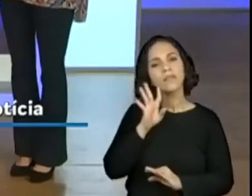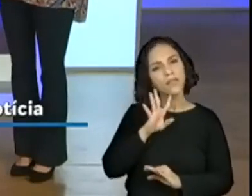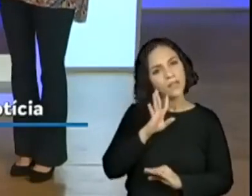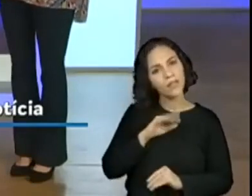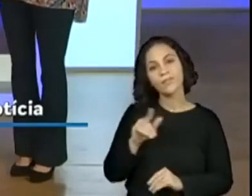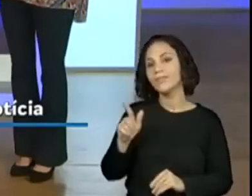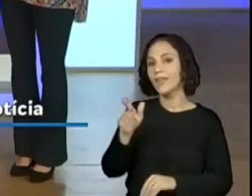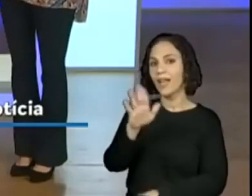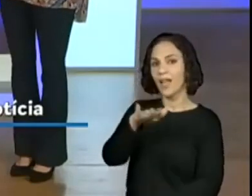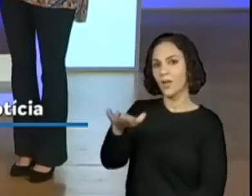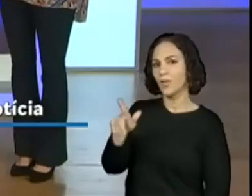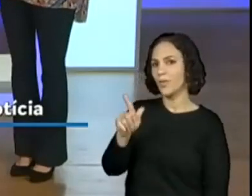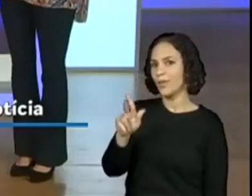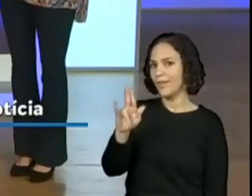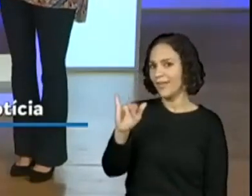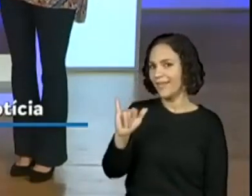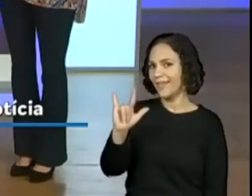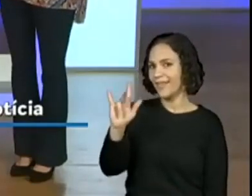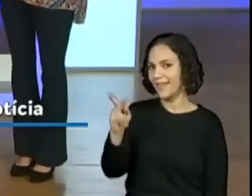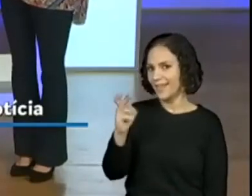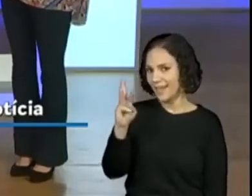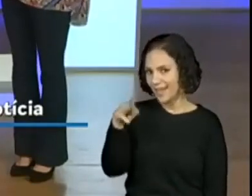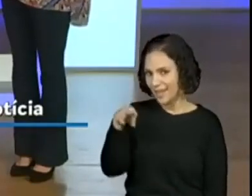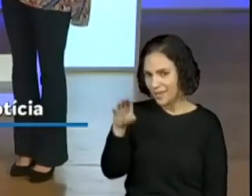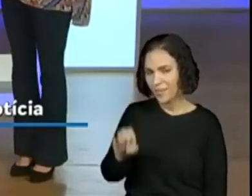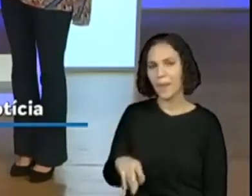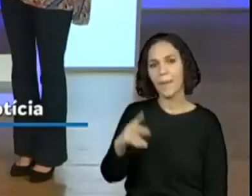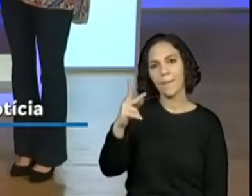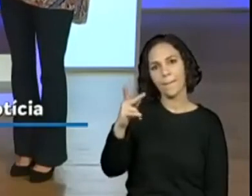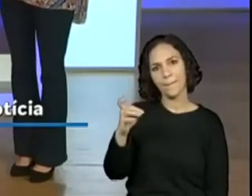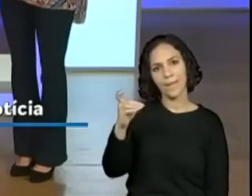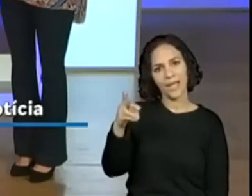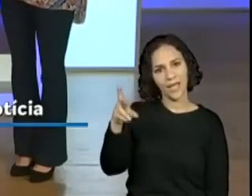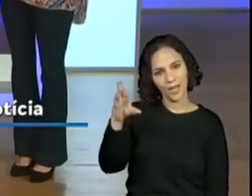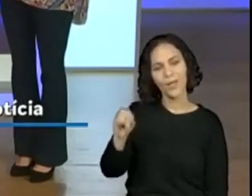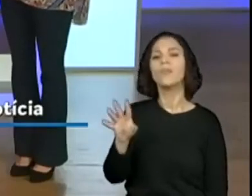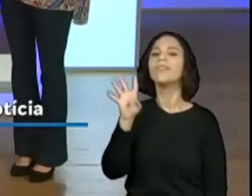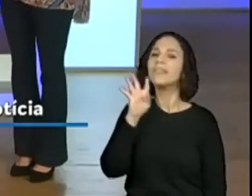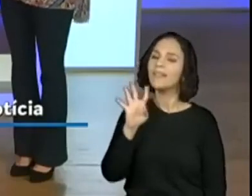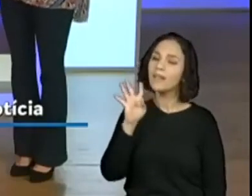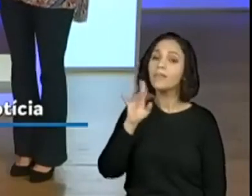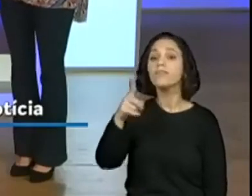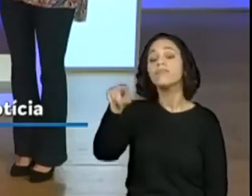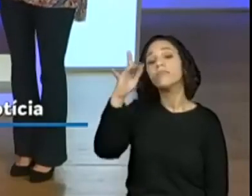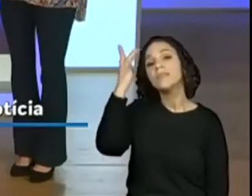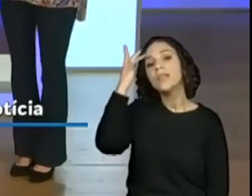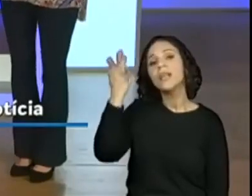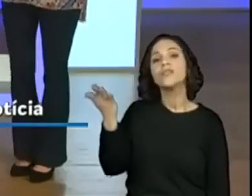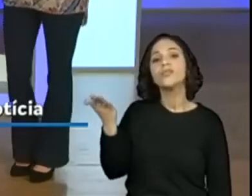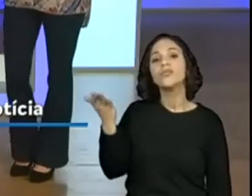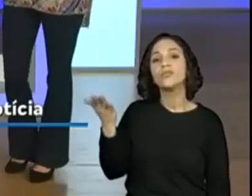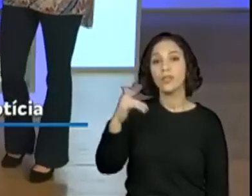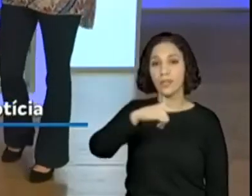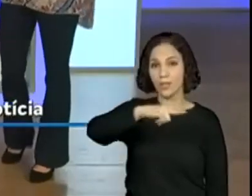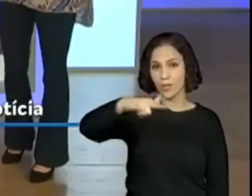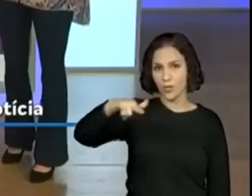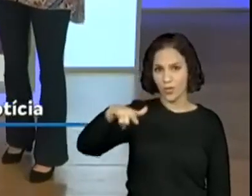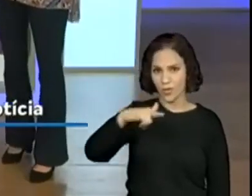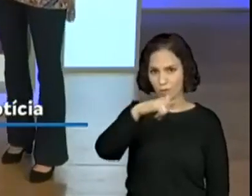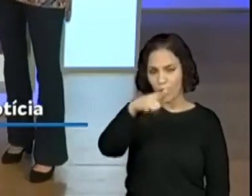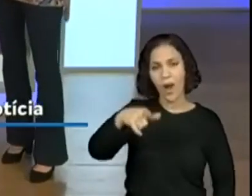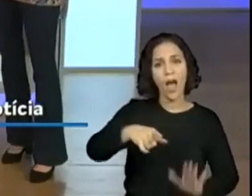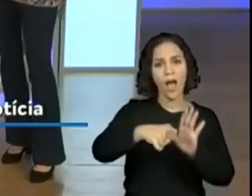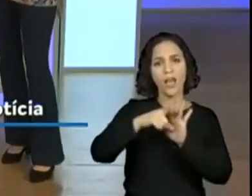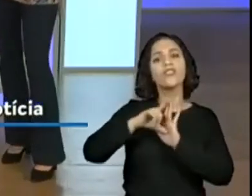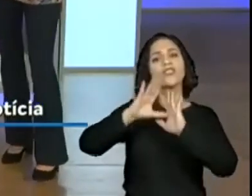Guilherme. Guilherme e Pedro estão participando bastante. Então, vamos lá, Guilherme e Pedro, o vocês acham? O que os drones, né? Por meio dos drones